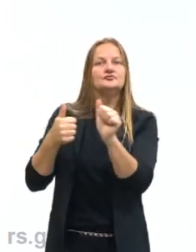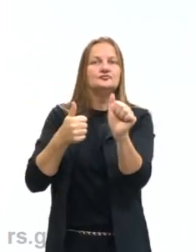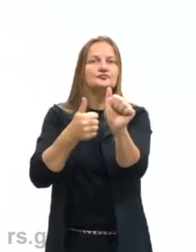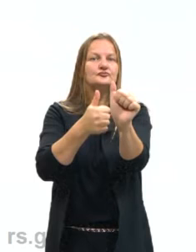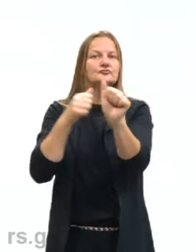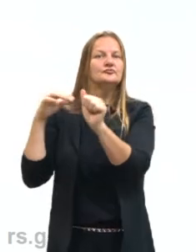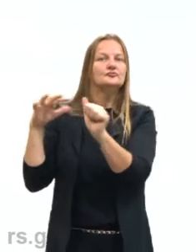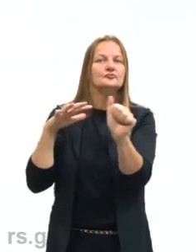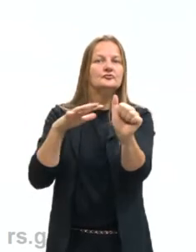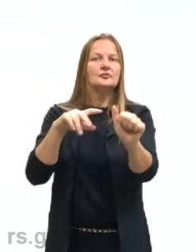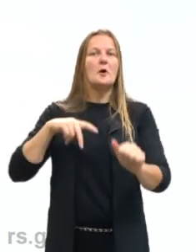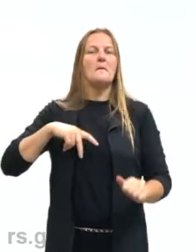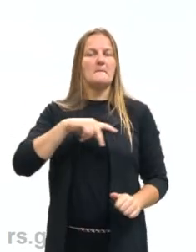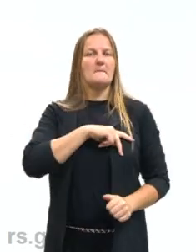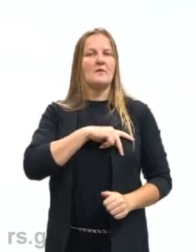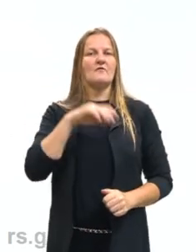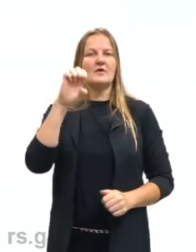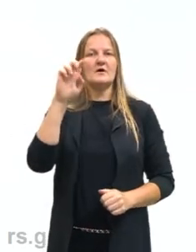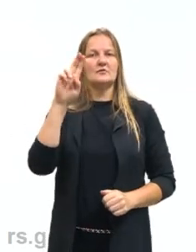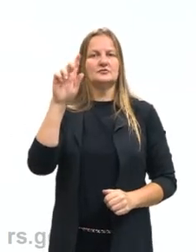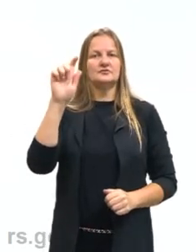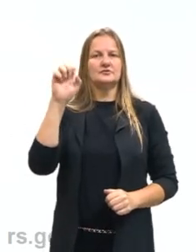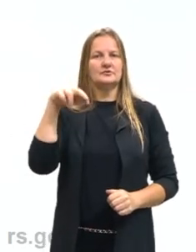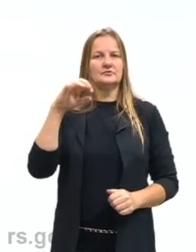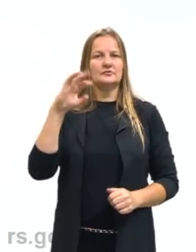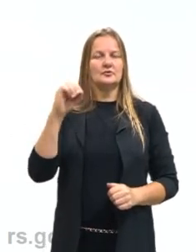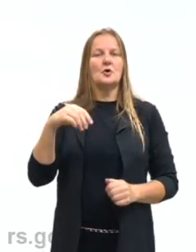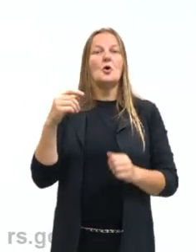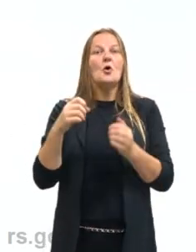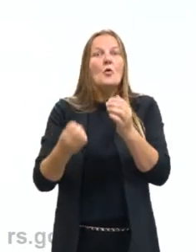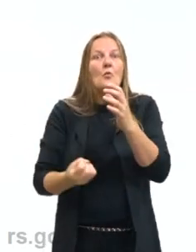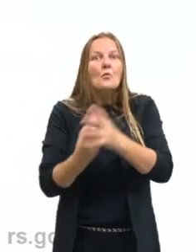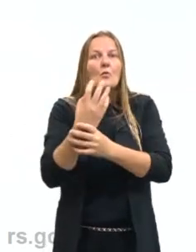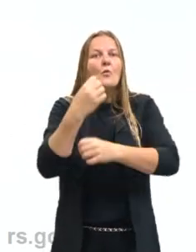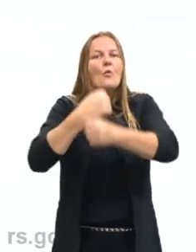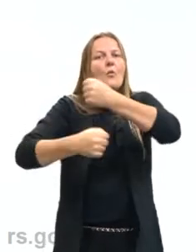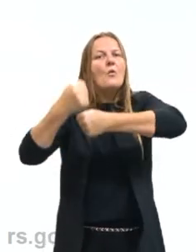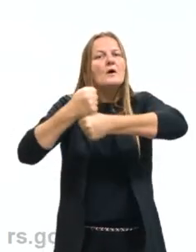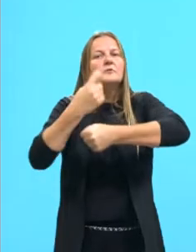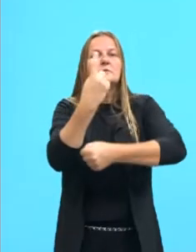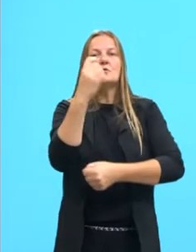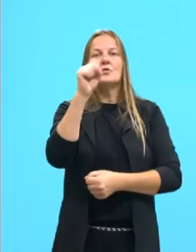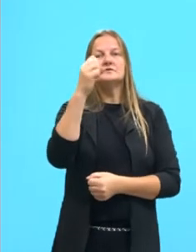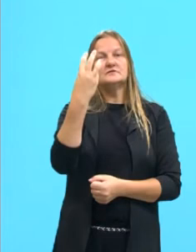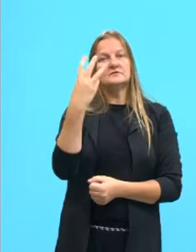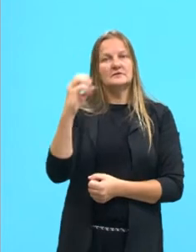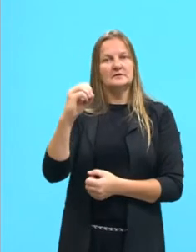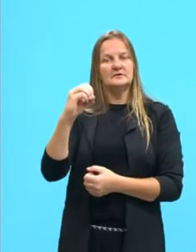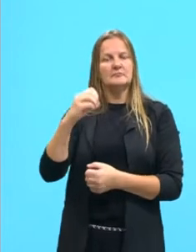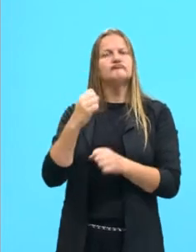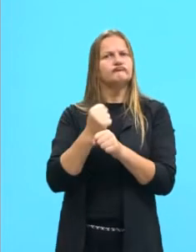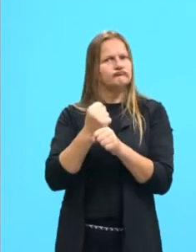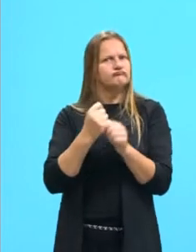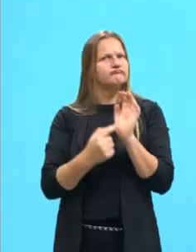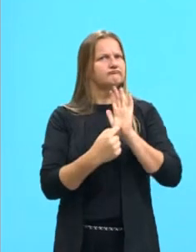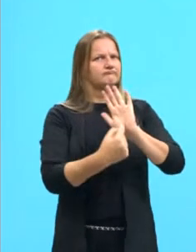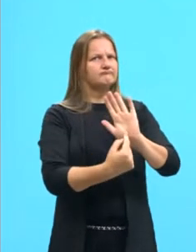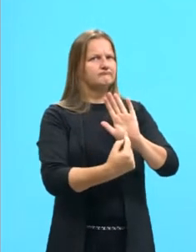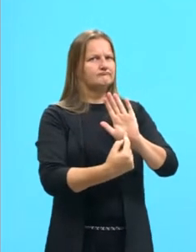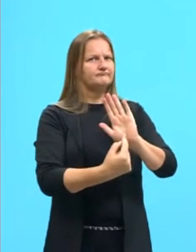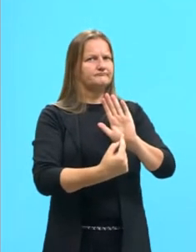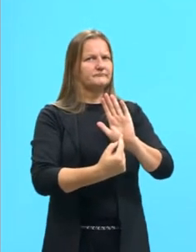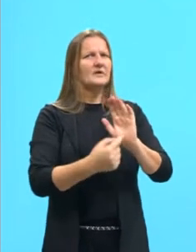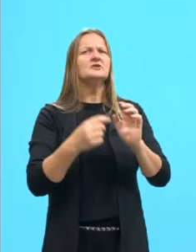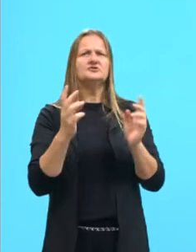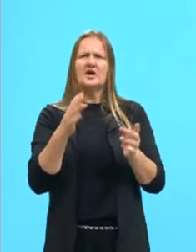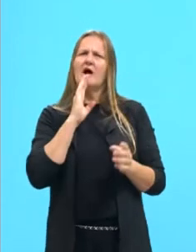Eugène Delacroix. Foi feita em 1830, e é uma obra, então, já muito